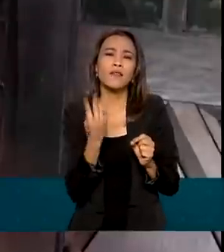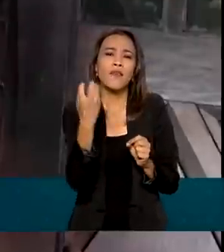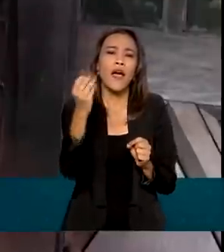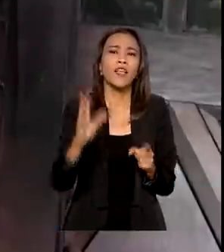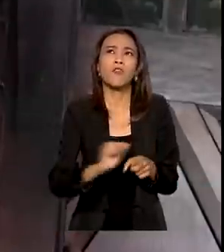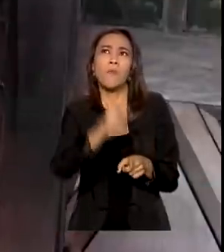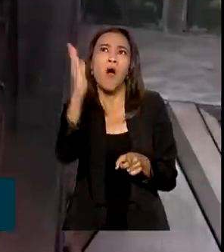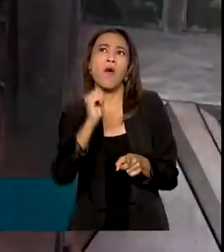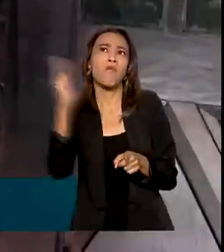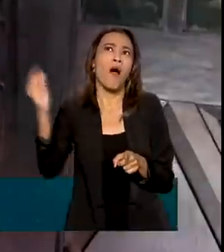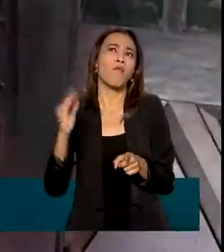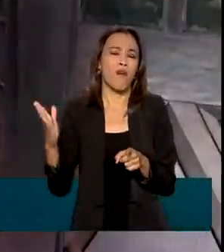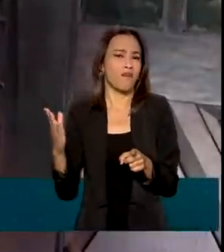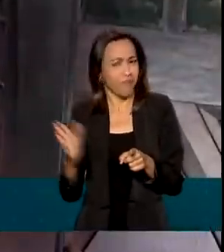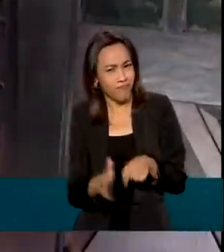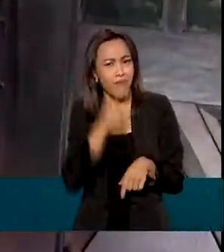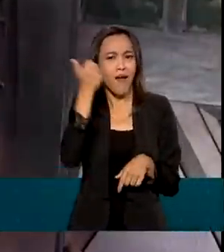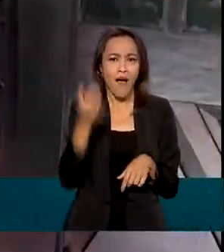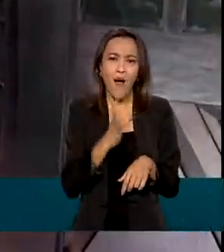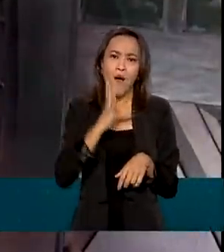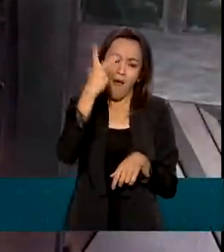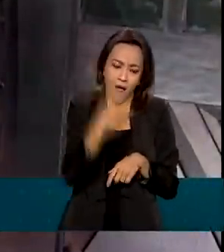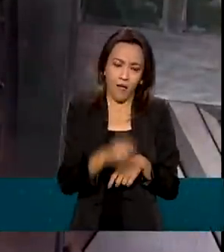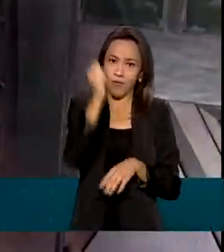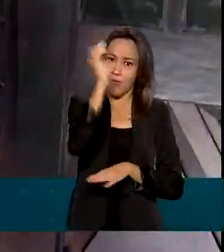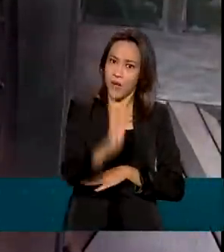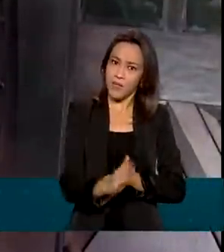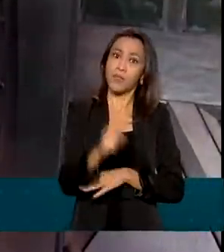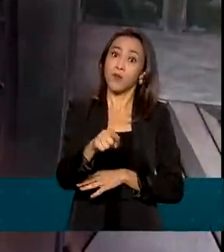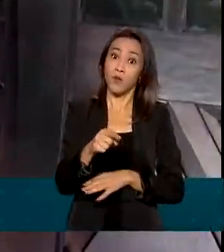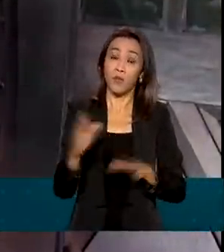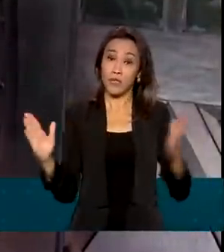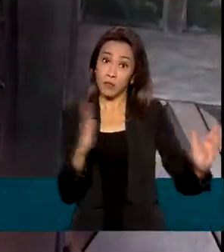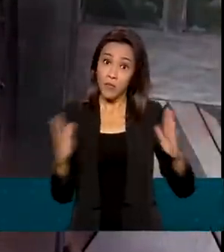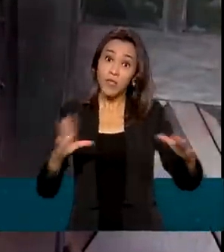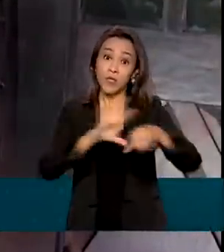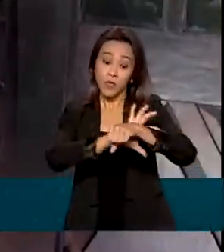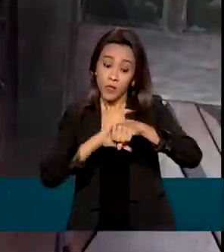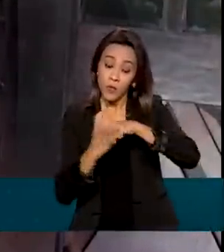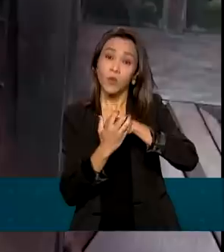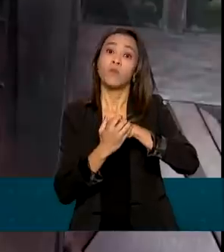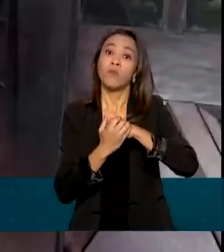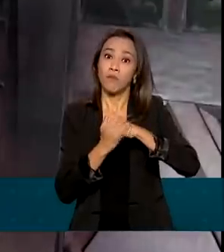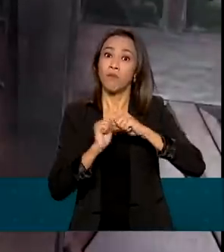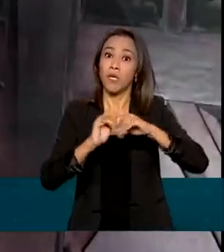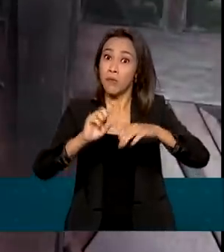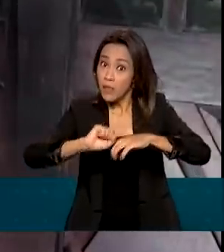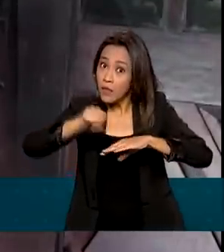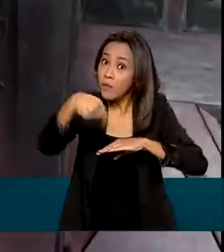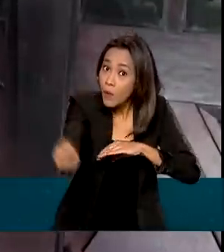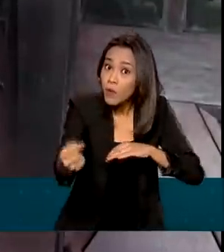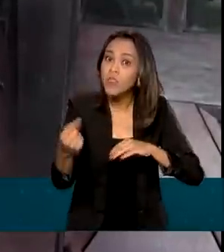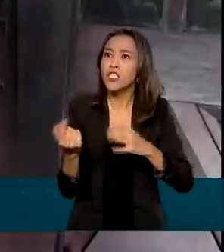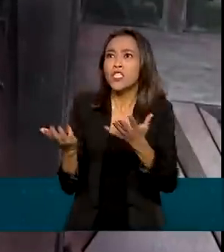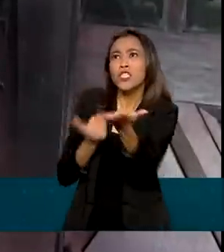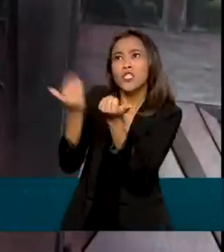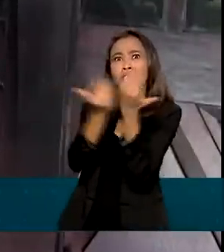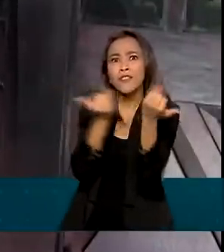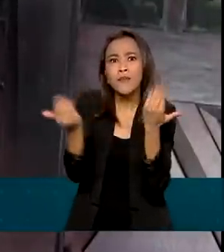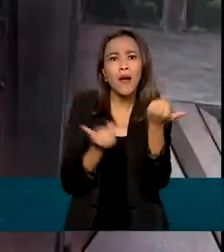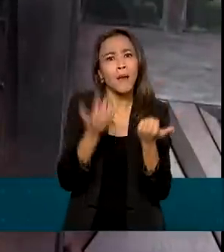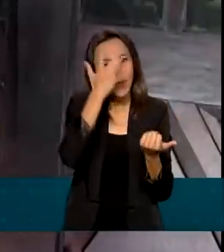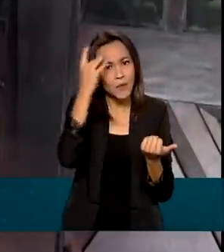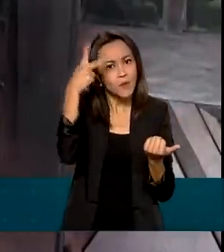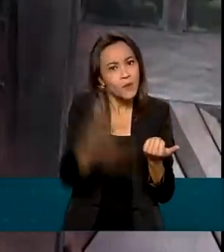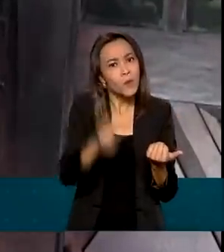competitivos e para ganharem mais espaço no período pós-pandemia e atrair não só visitantes daqui,